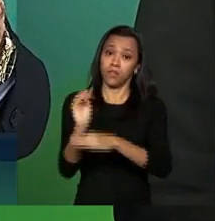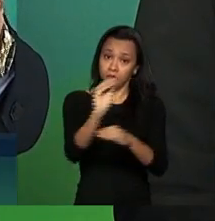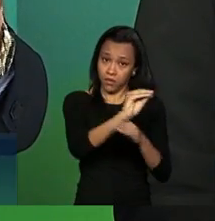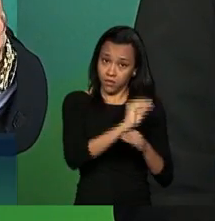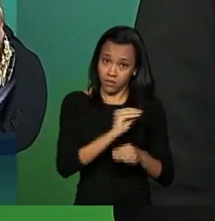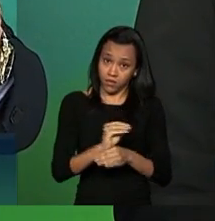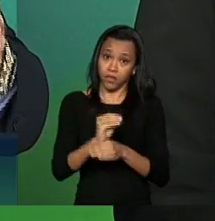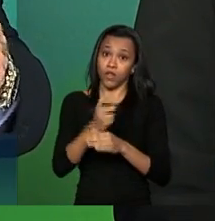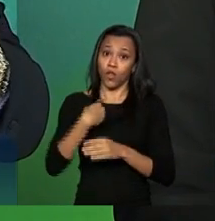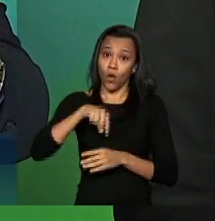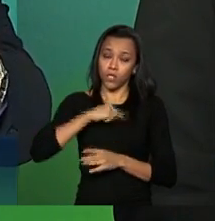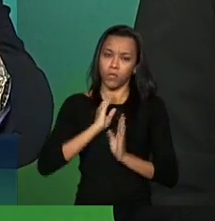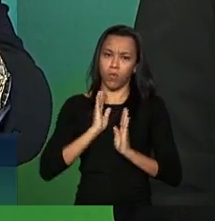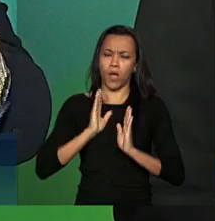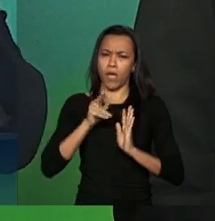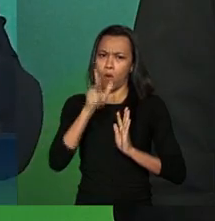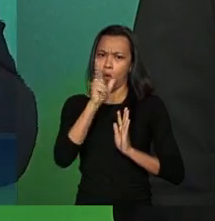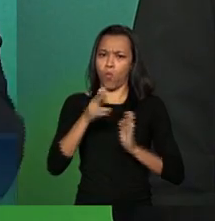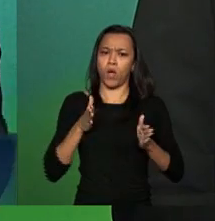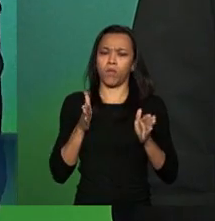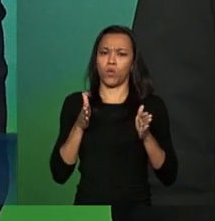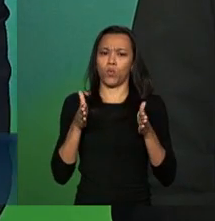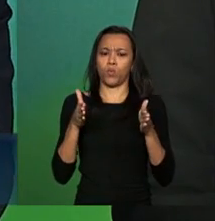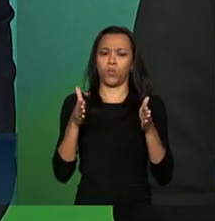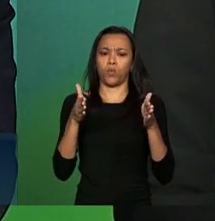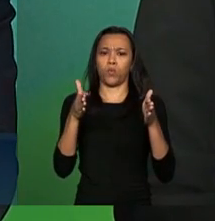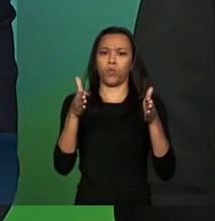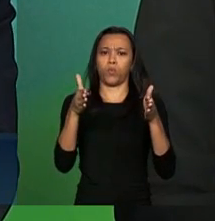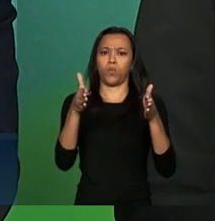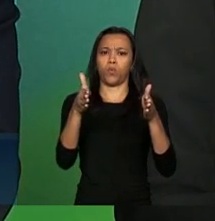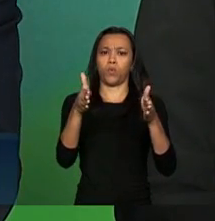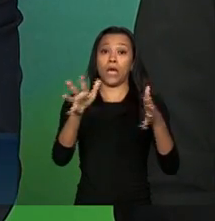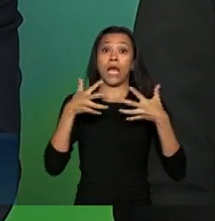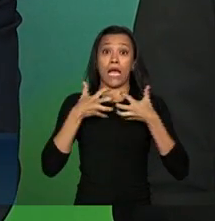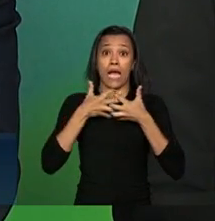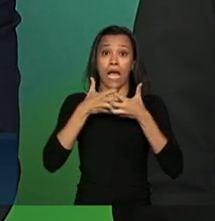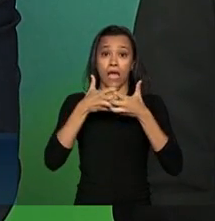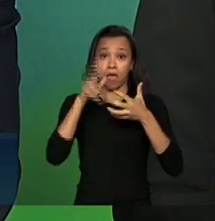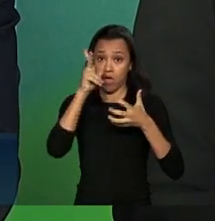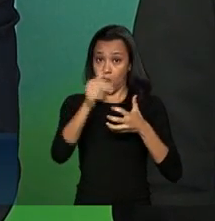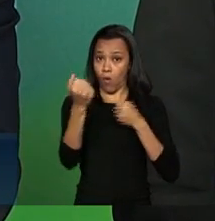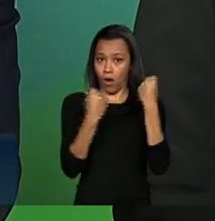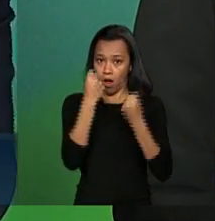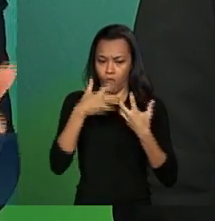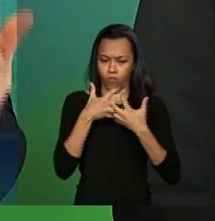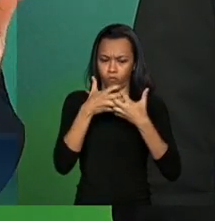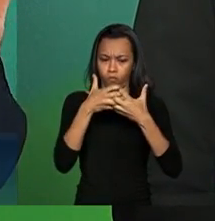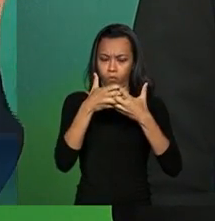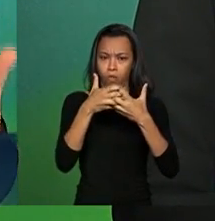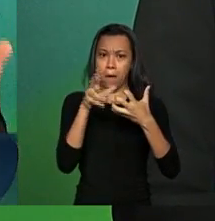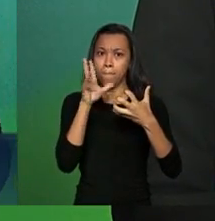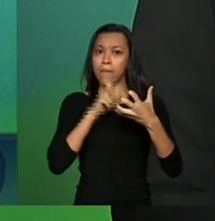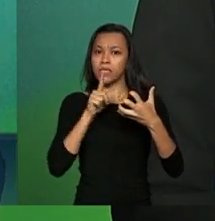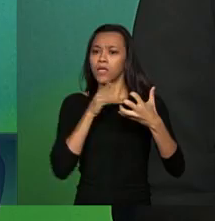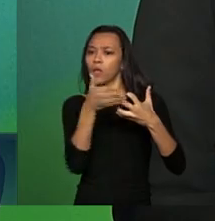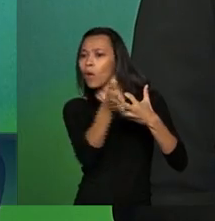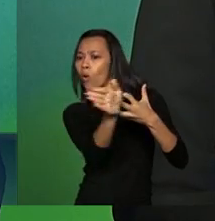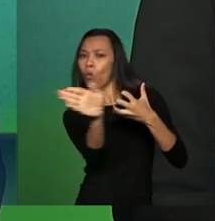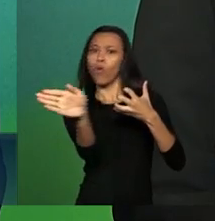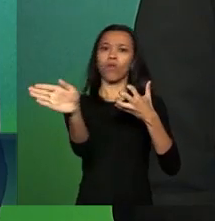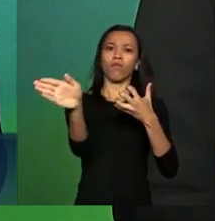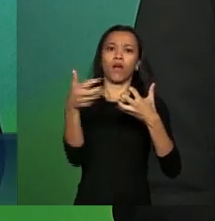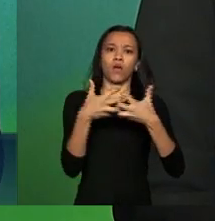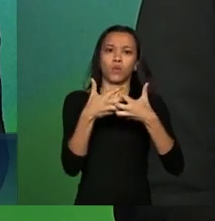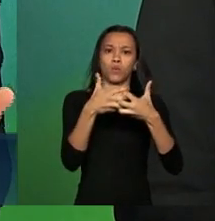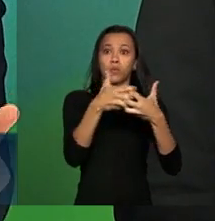numa reta. Ótimo. Só que ali na frente nós estamos vendo uma curva. Essa curva é acentuada. Ou nós planejamos